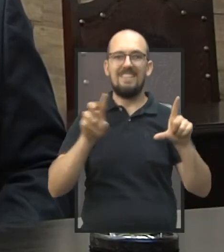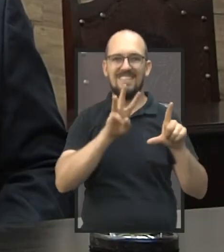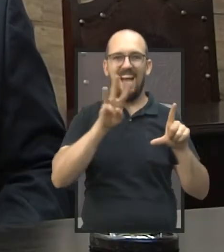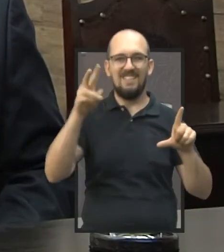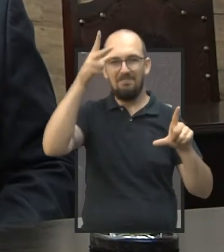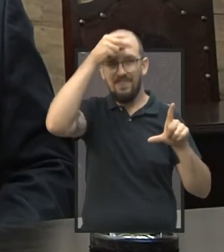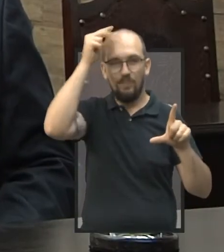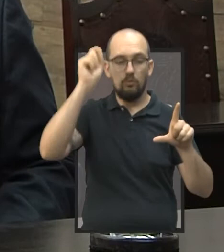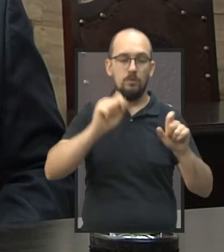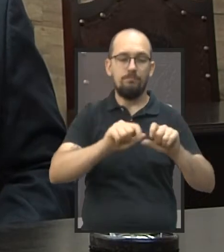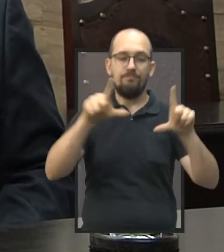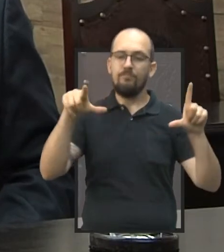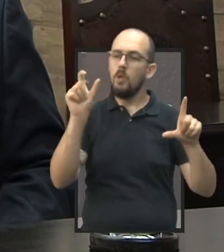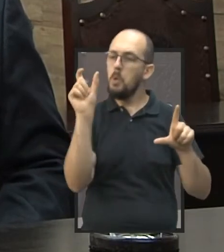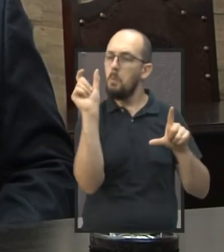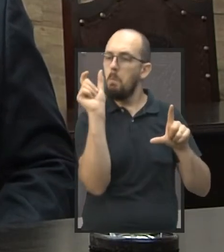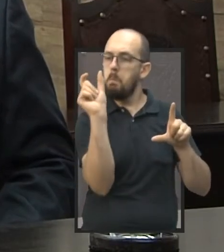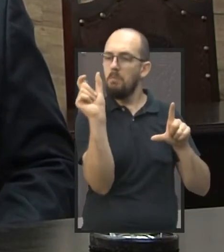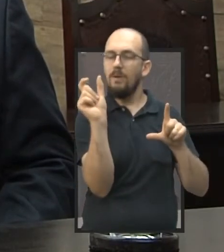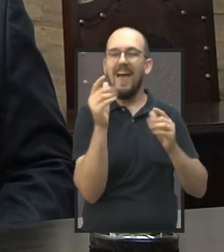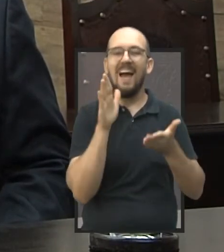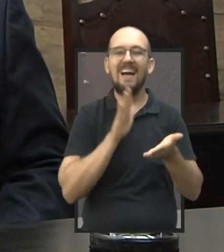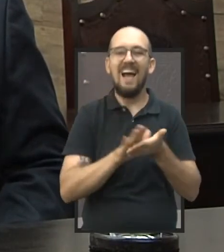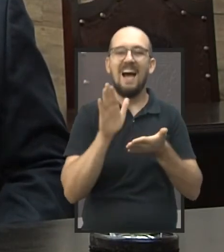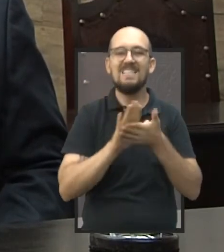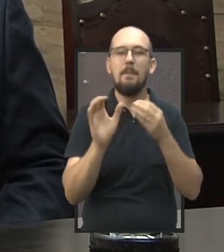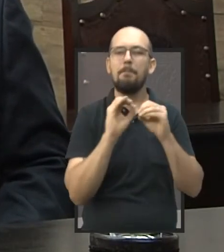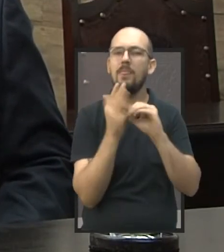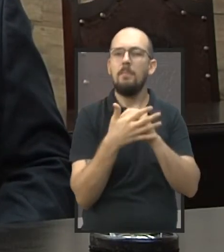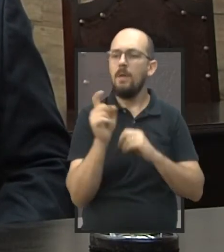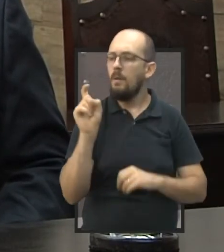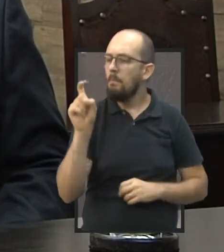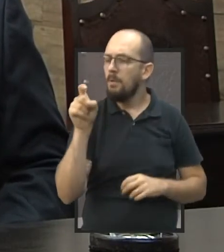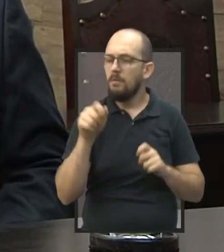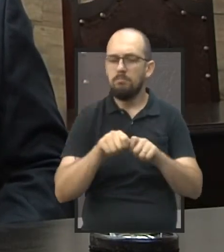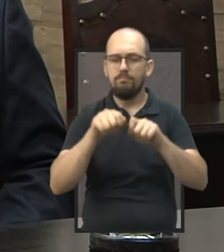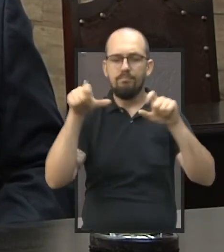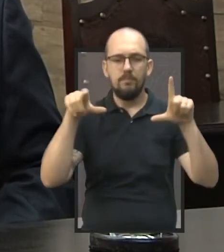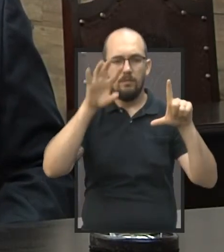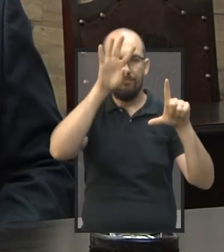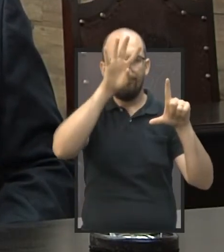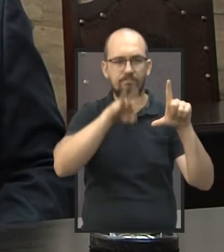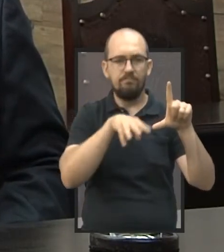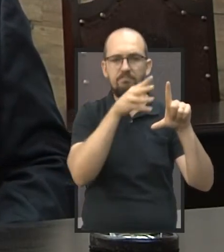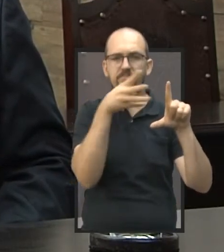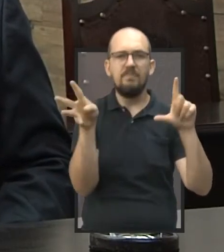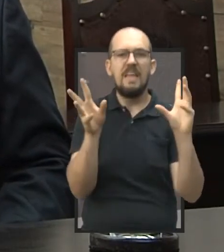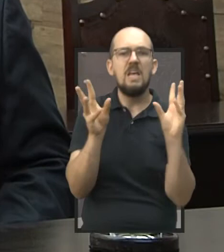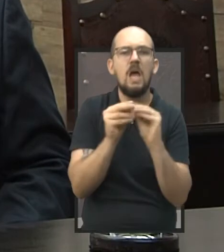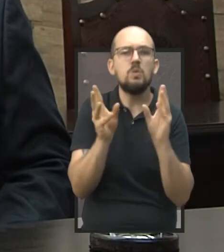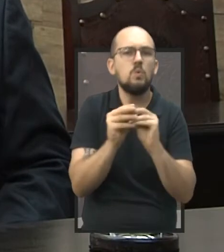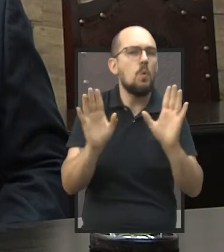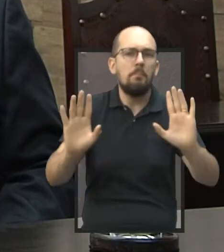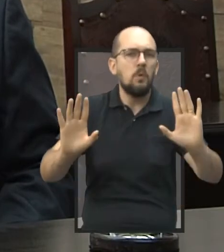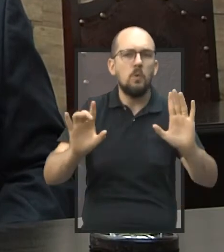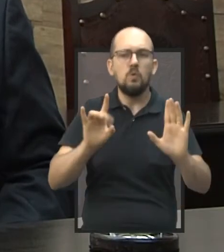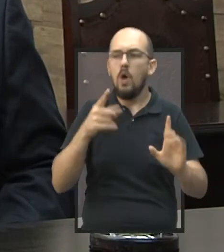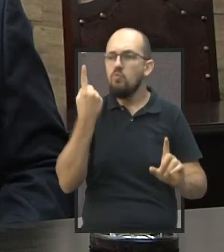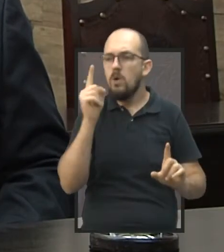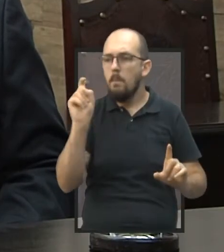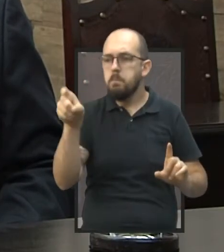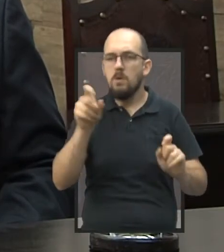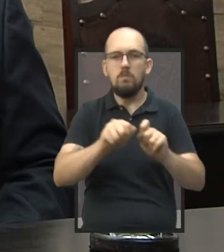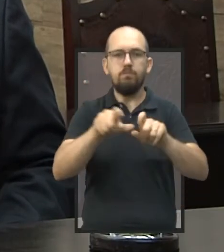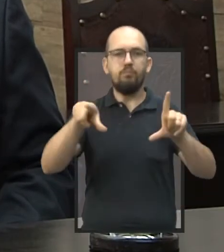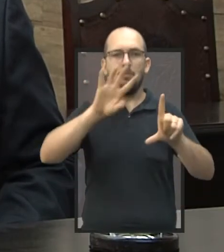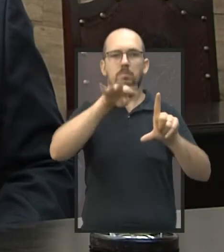prefeitura, já tem lá gastos com pandemia, uma planilha fácil, um resumo, um resumo geral de tudo onde foi